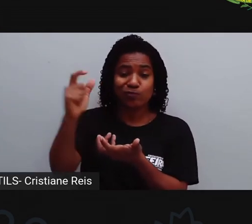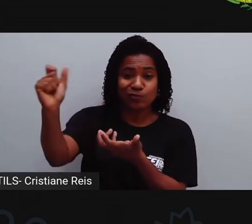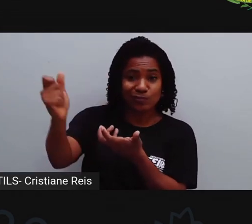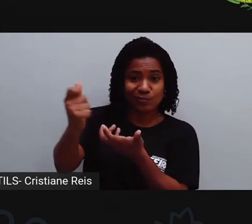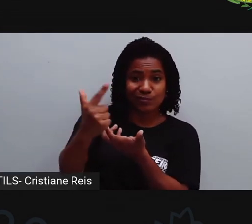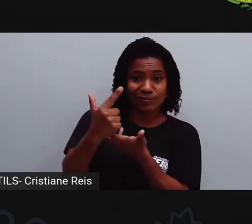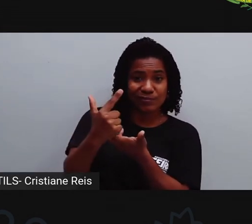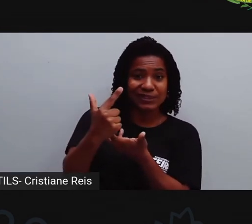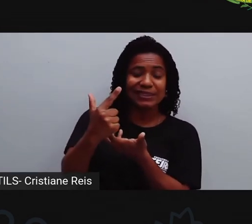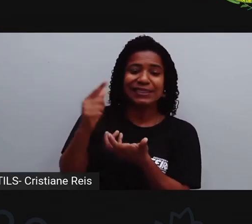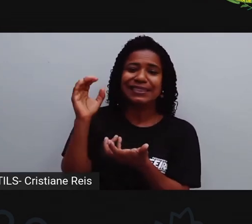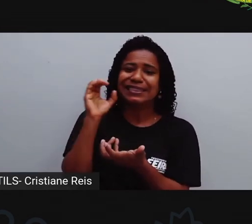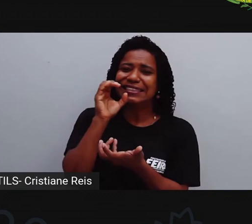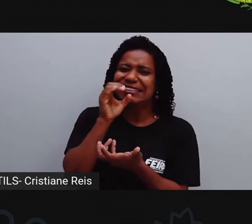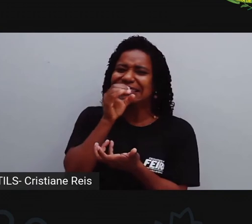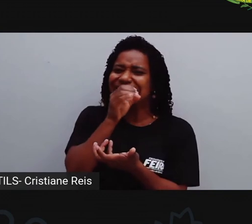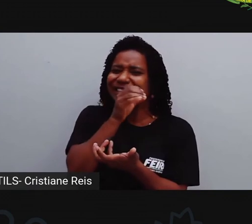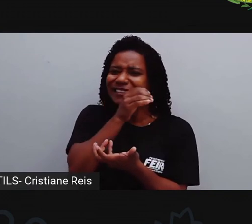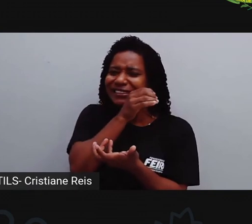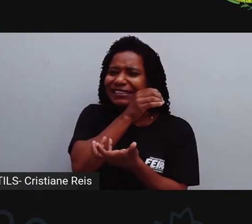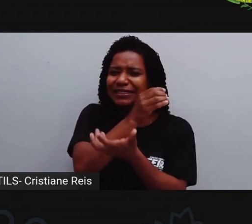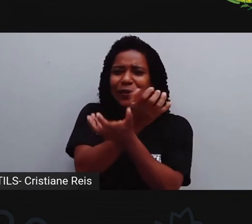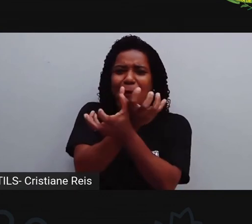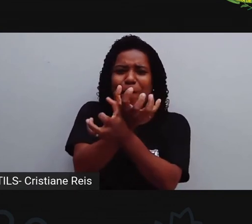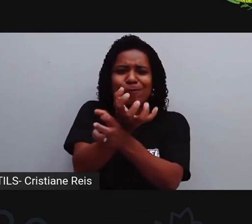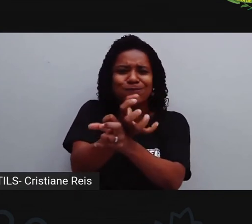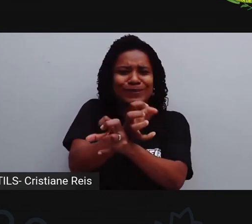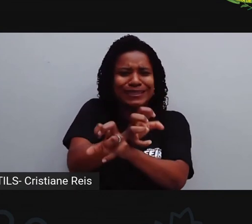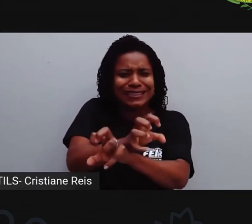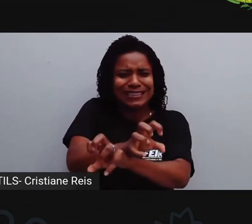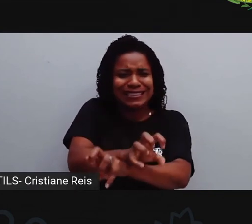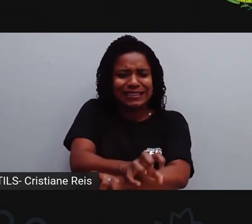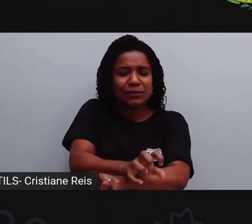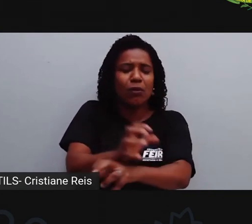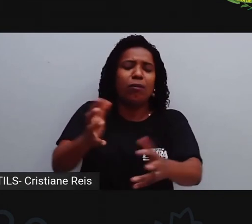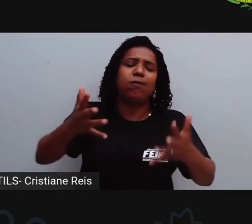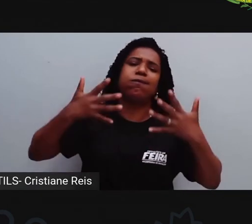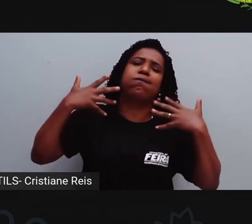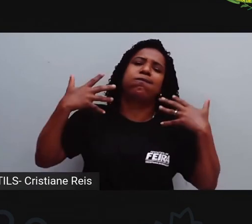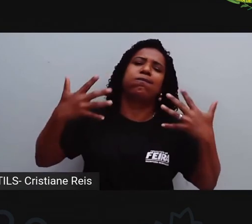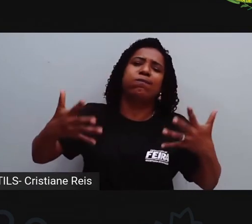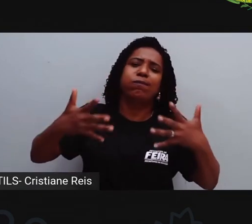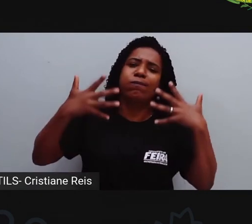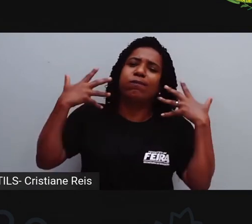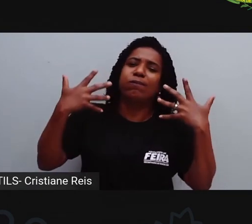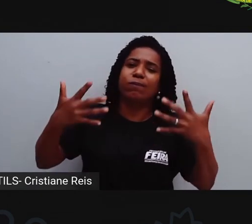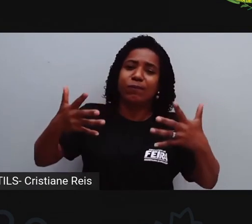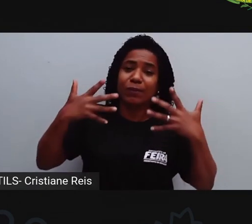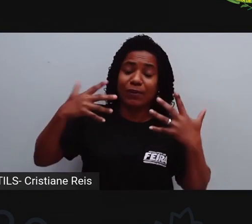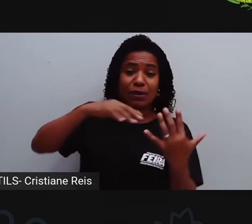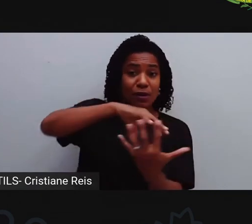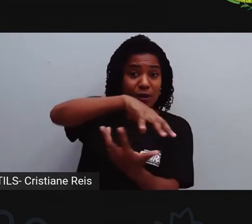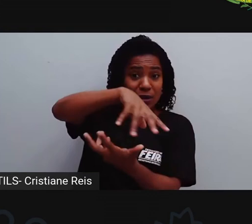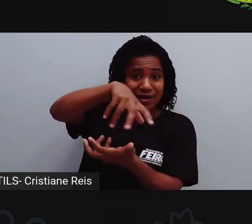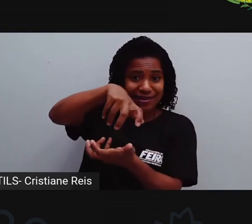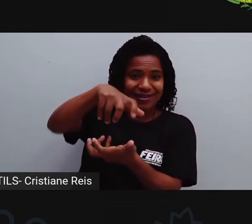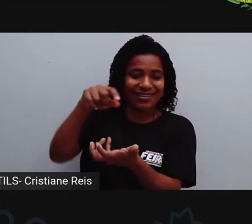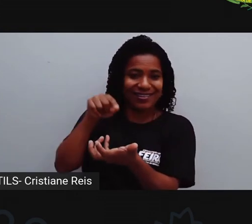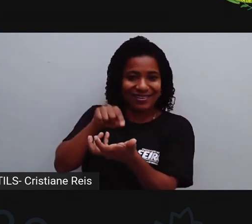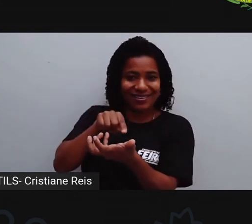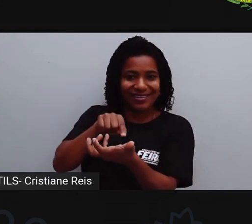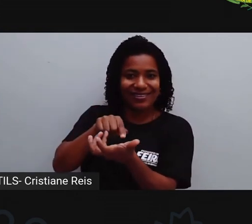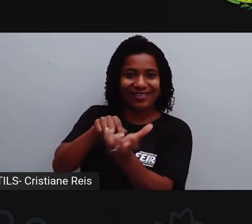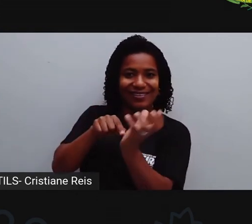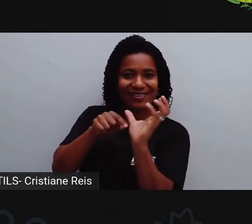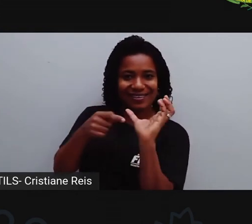transformando em um deserto com altíssimas temperaturas. e o lado que não foi